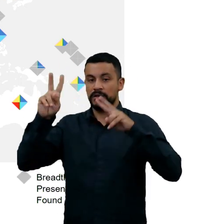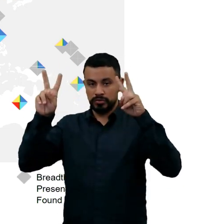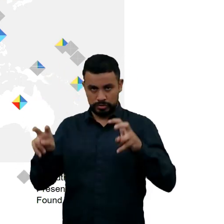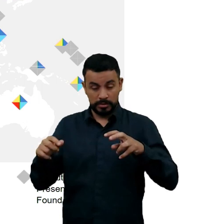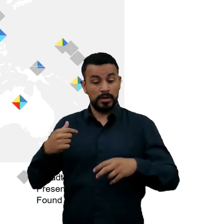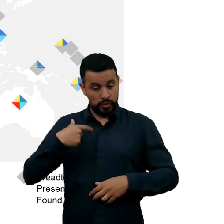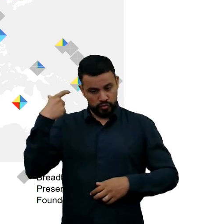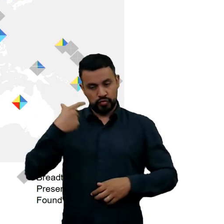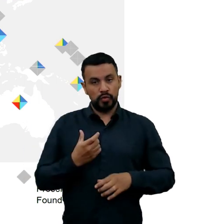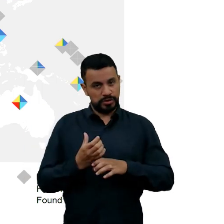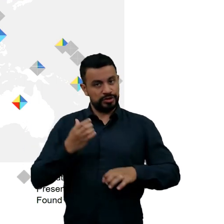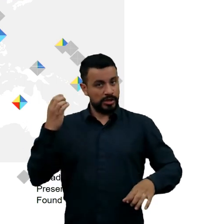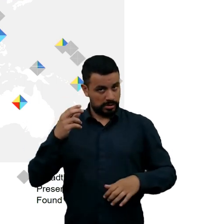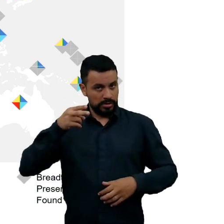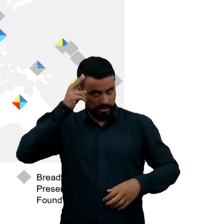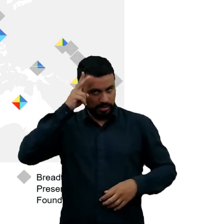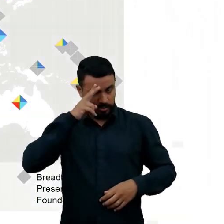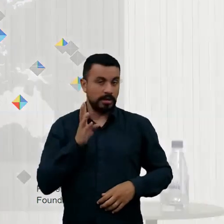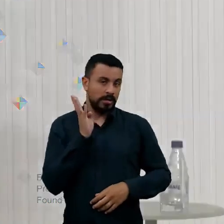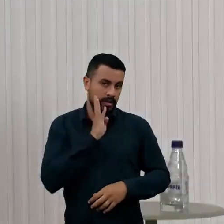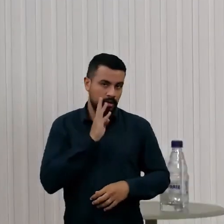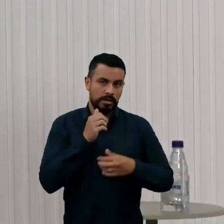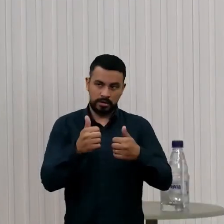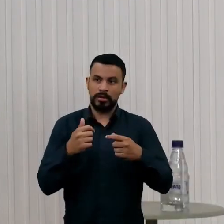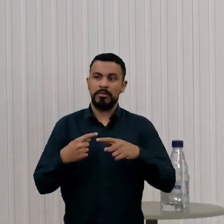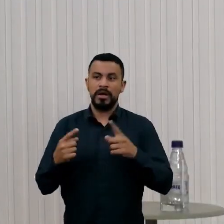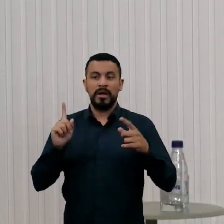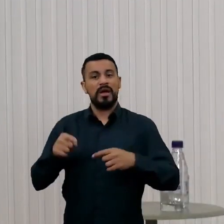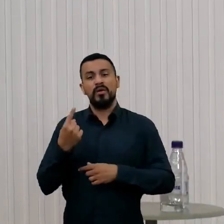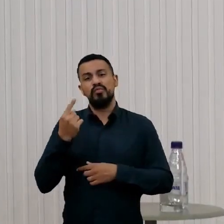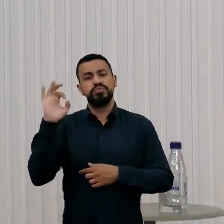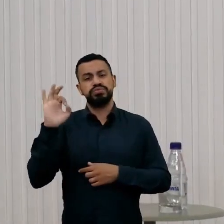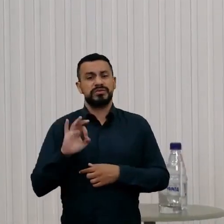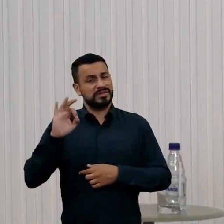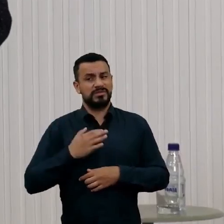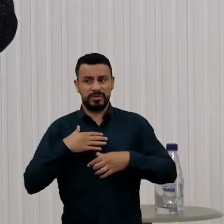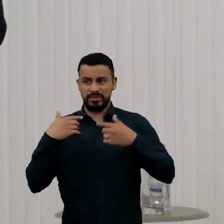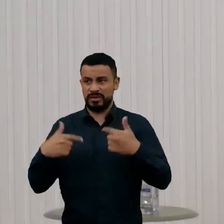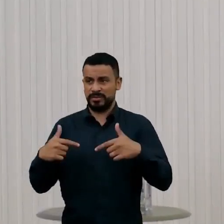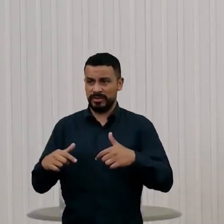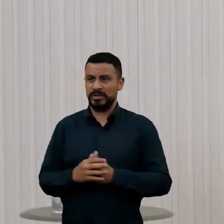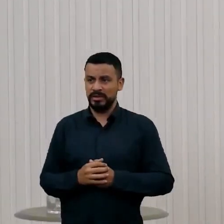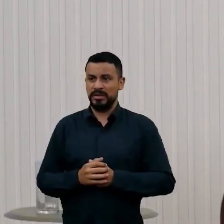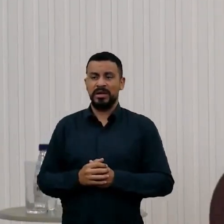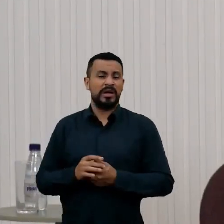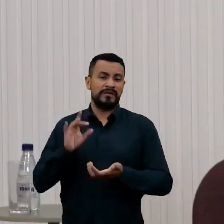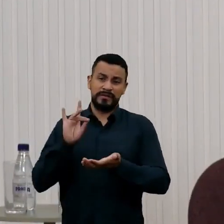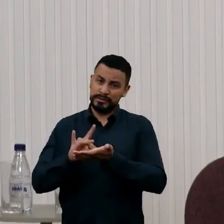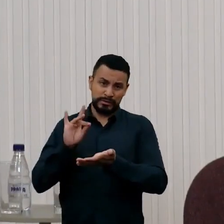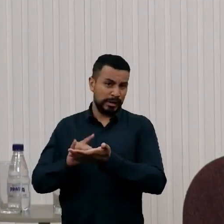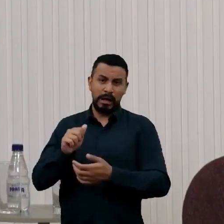Isso é legal, mas é apenas um por cento do trabalho. A realidade ainda não aconteceu.